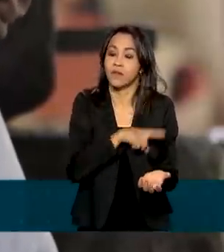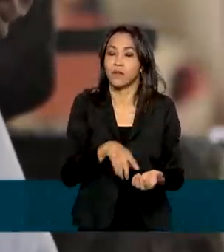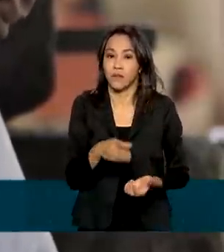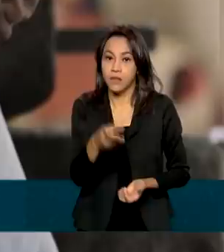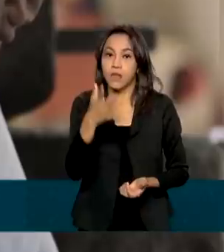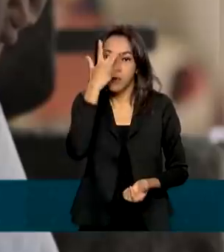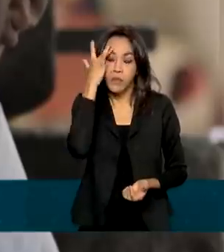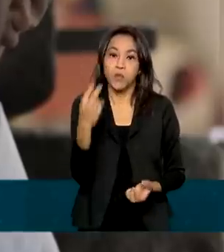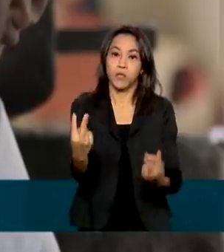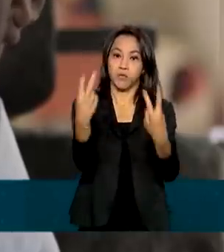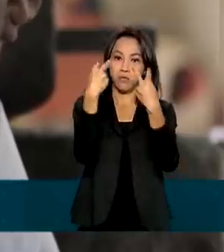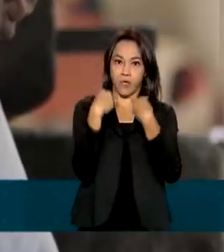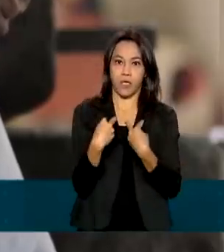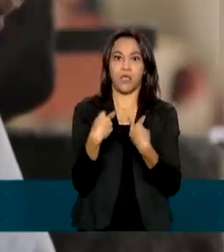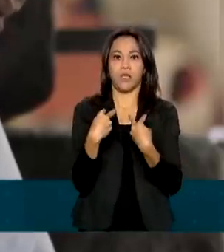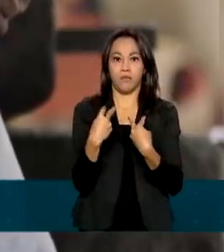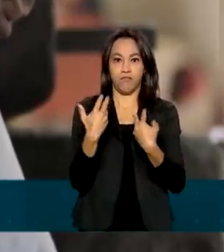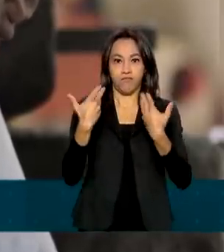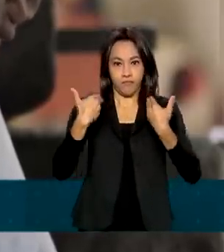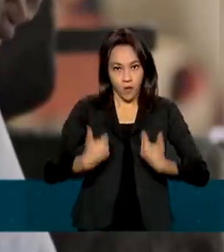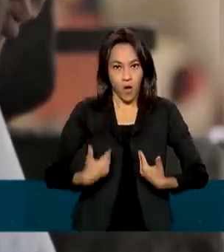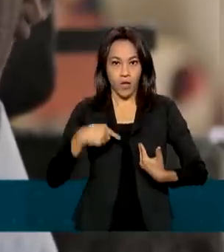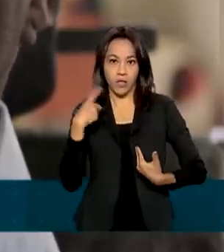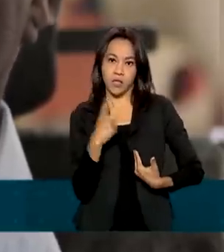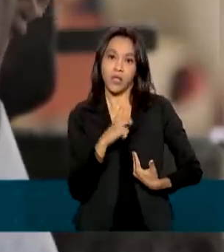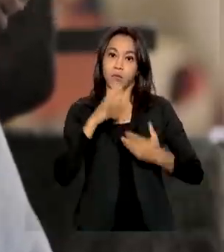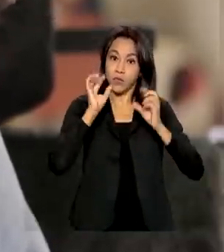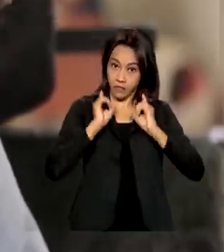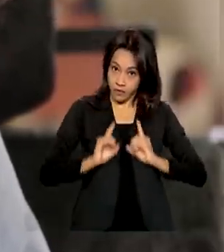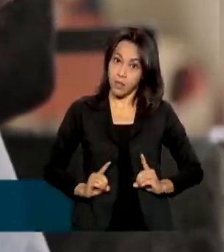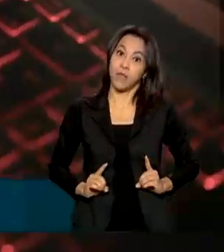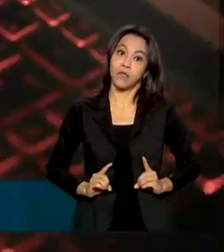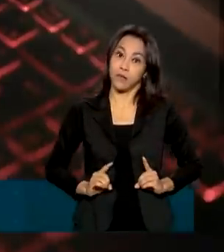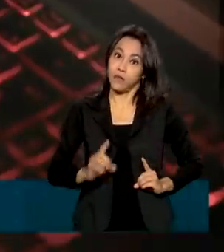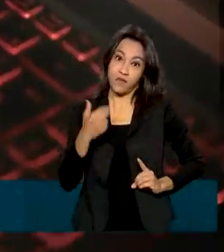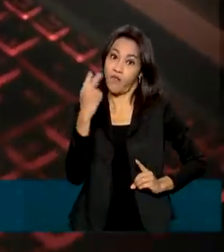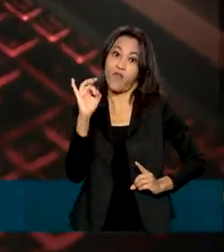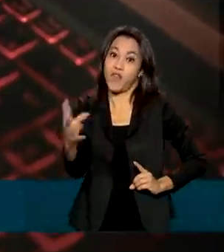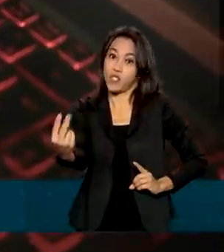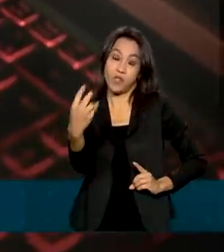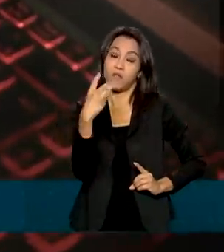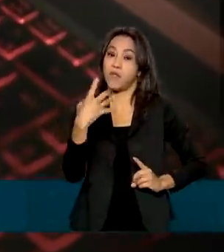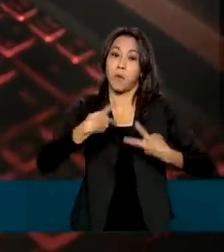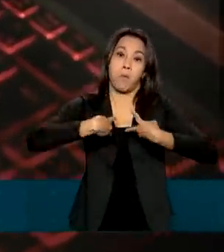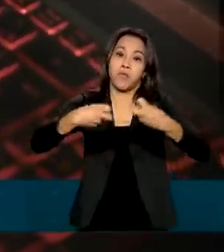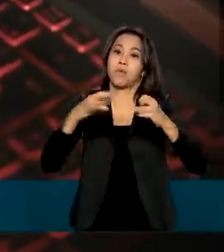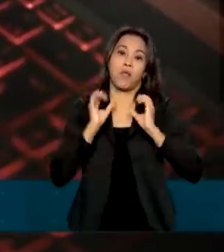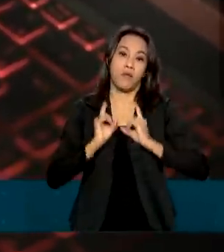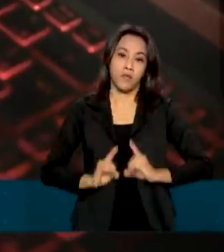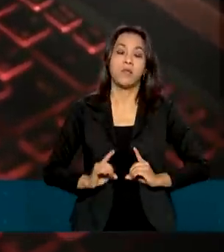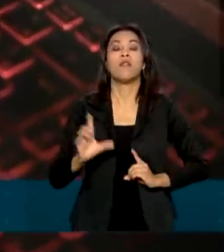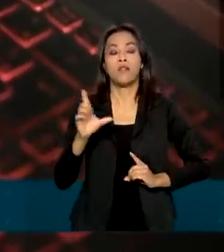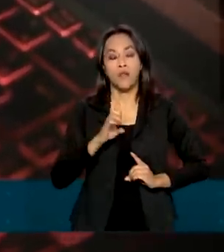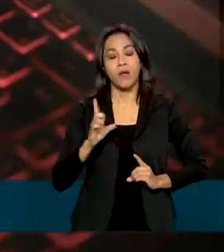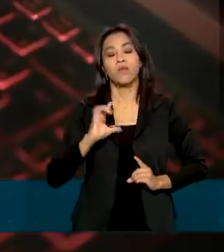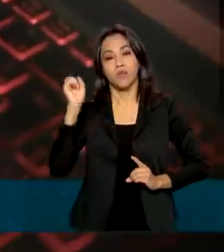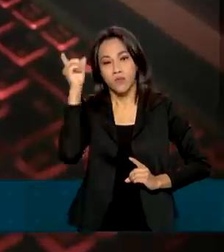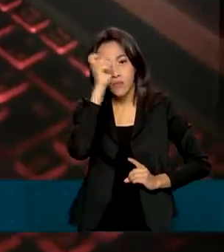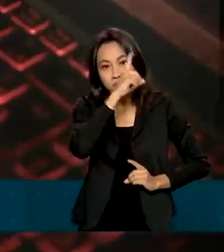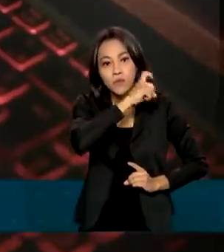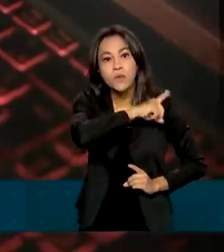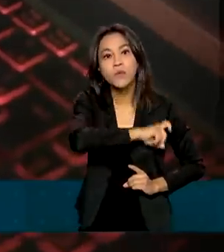enxergarem nós, pessoas com deficiência, além da deficiência, né? E, realmente, há uma grande dificuldade da gente